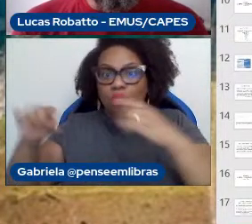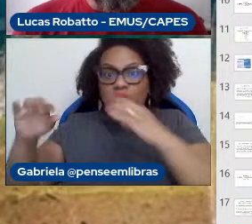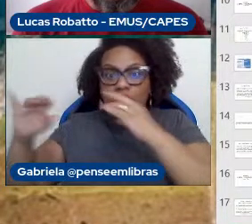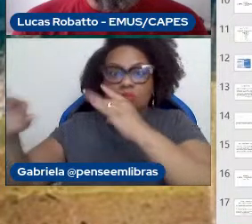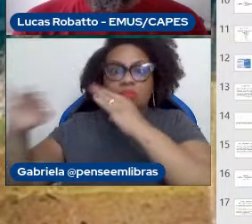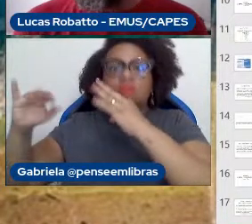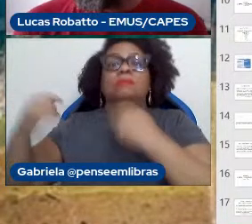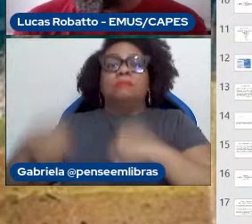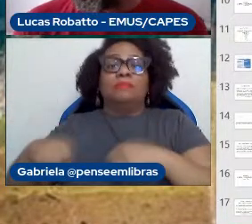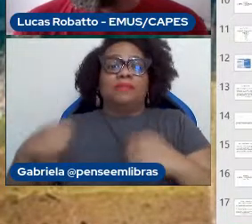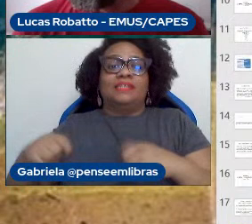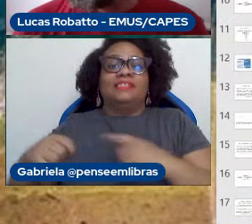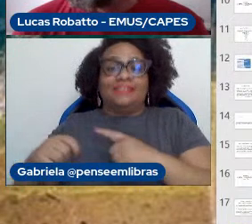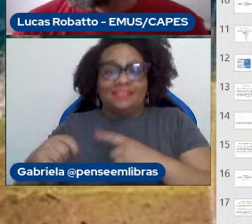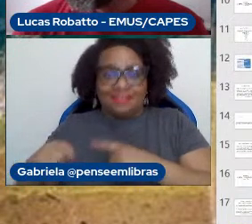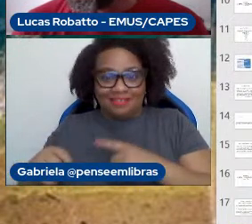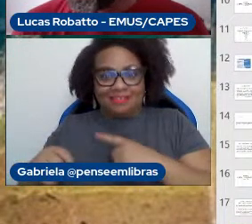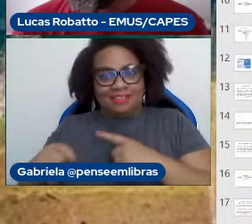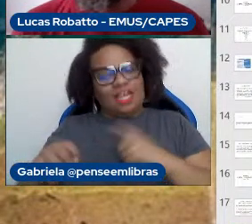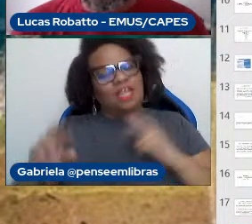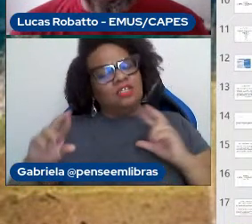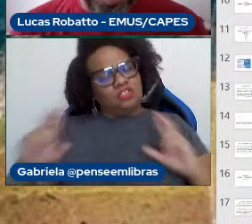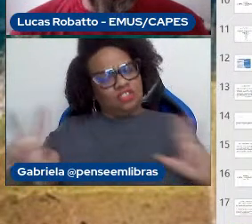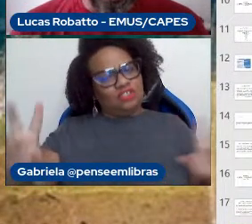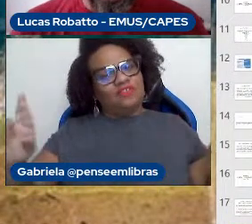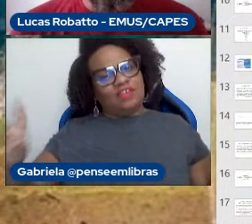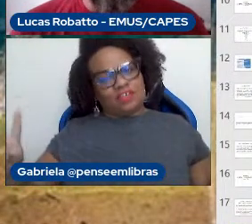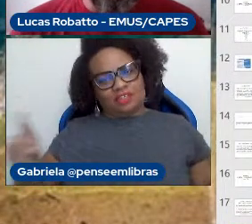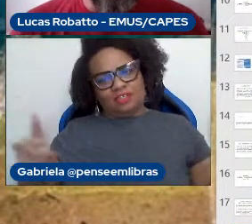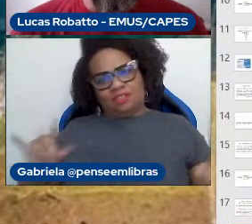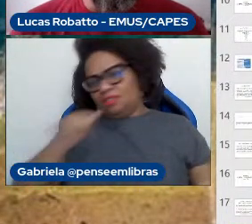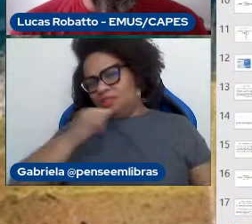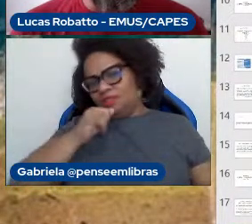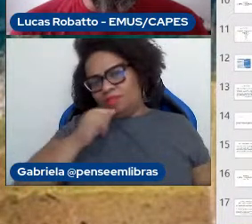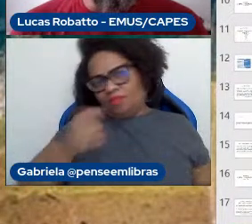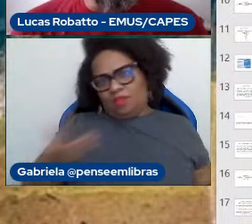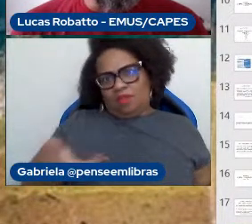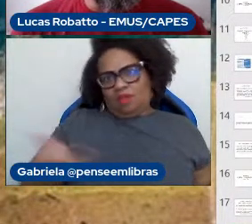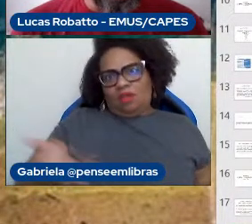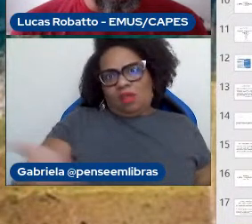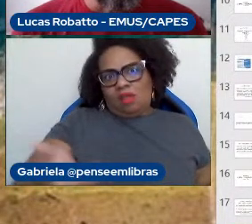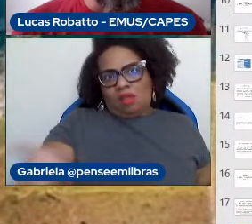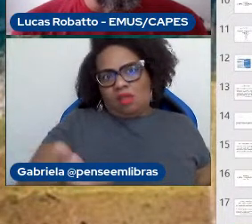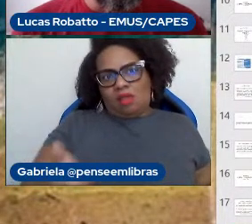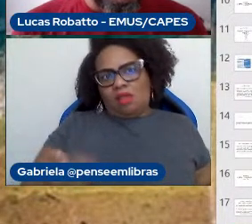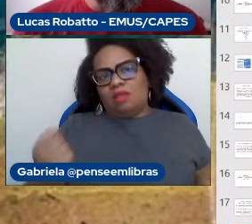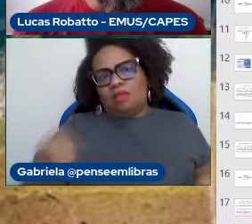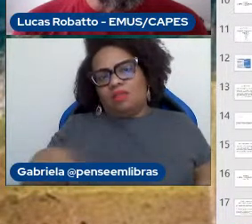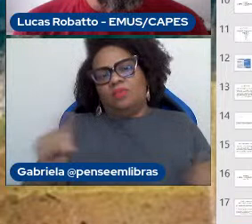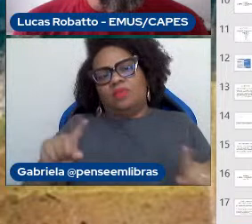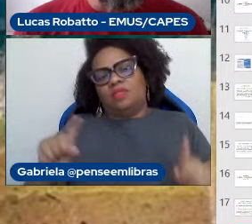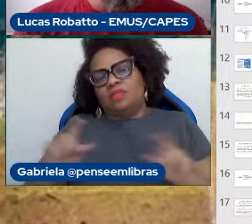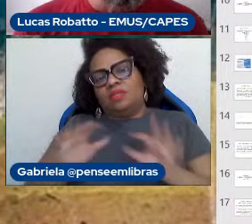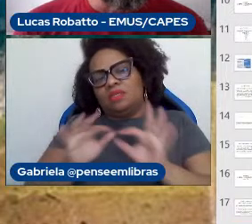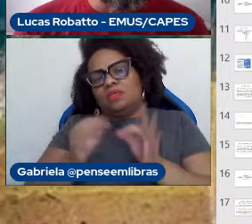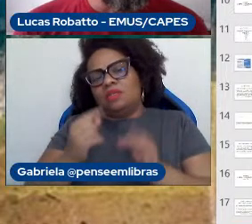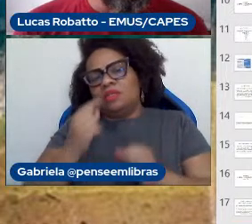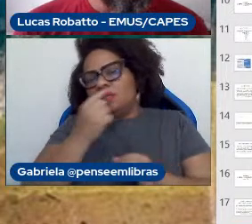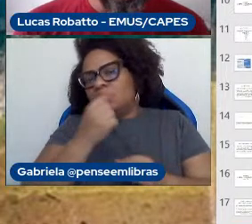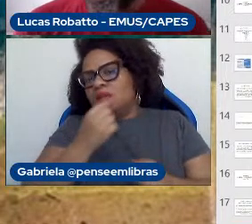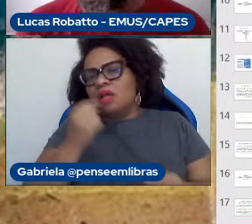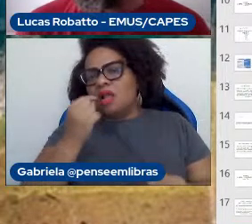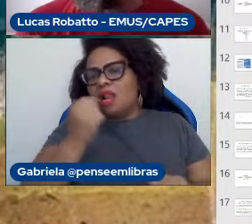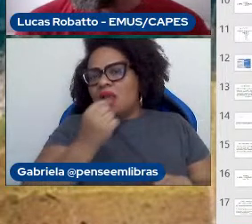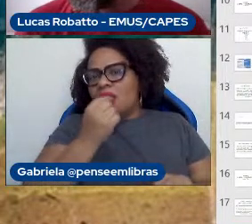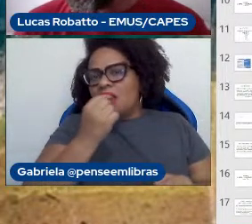ações diferentes. A velocidade, a gente precisa ter velocidade em músculos pequenos, lábio, língua e